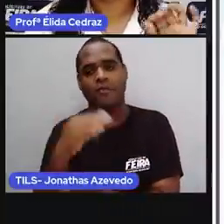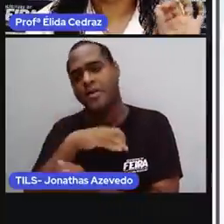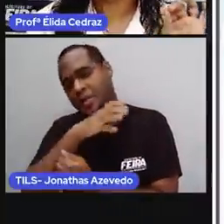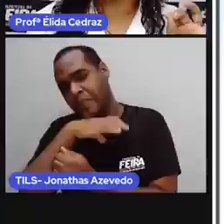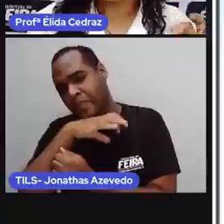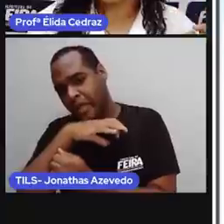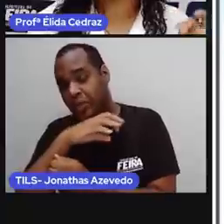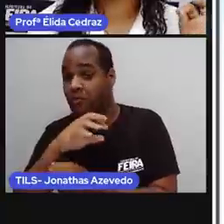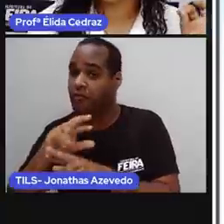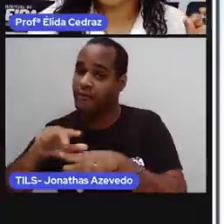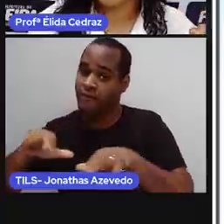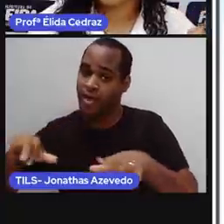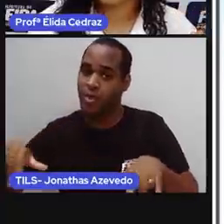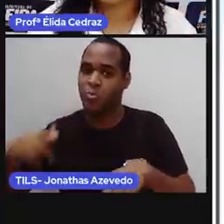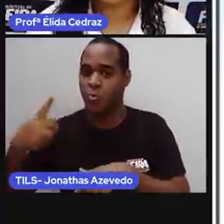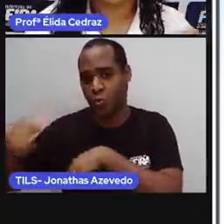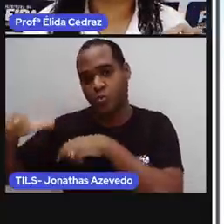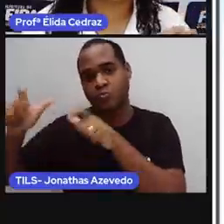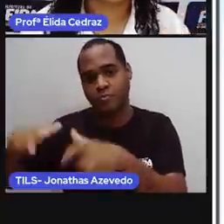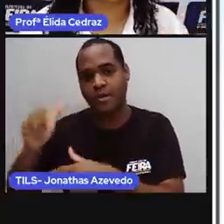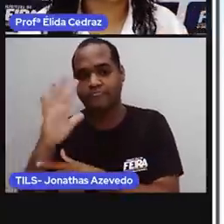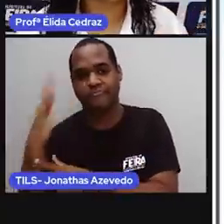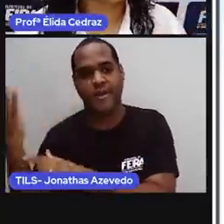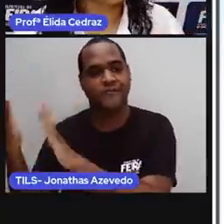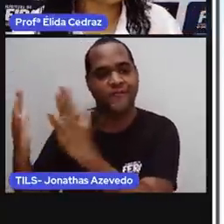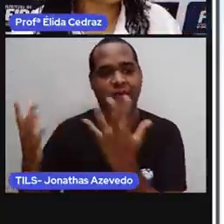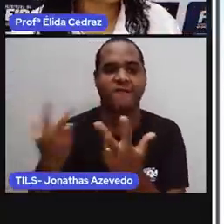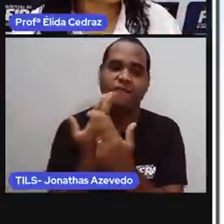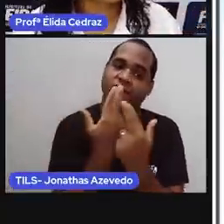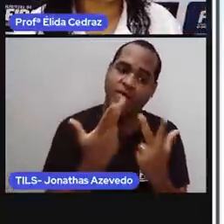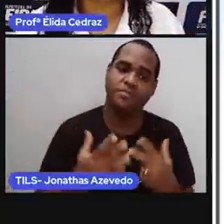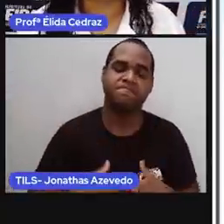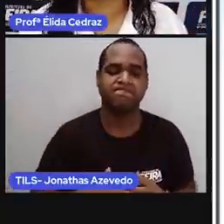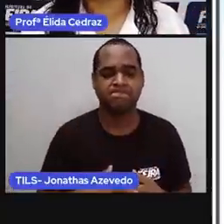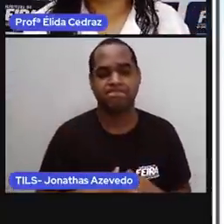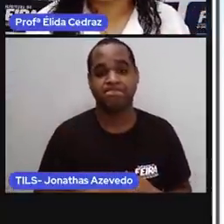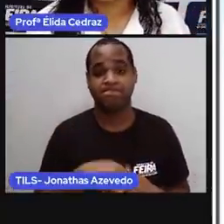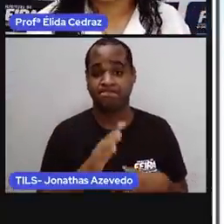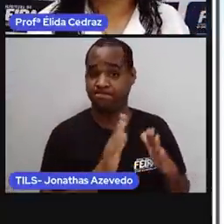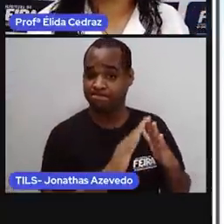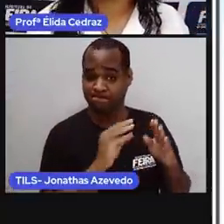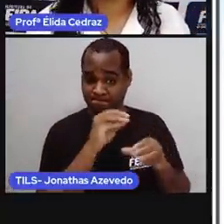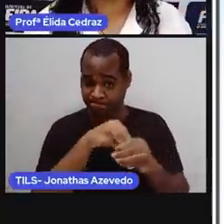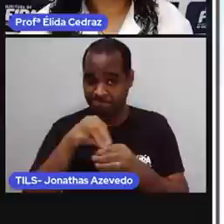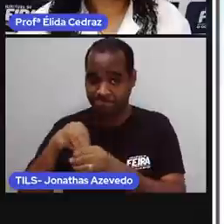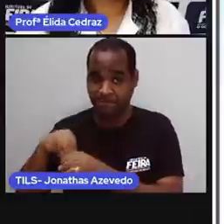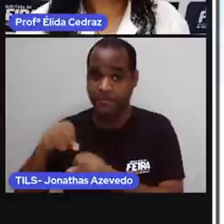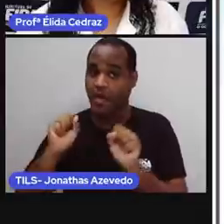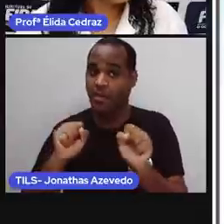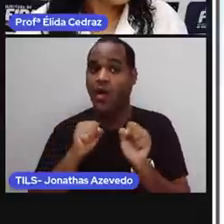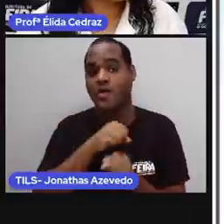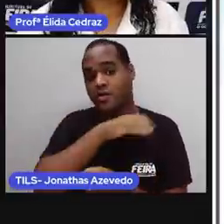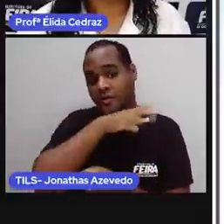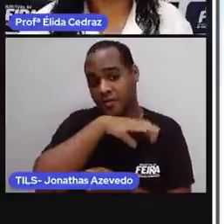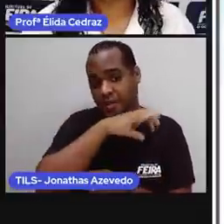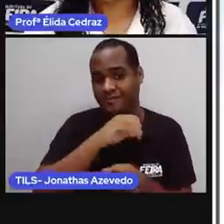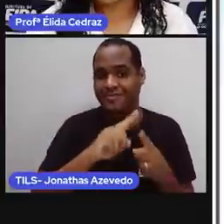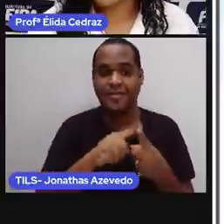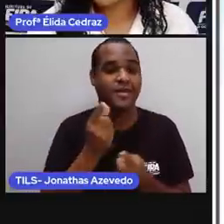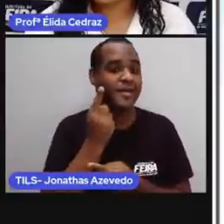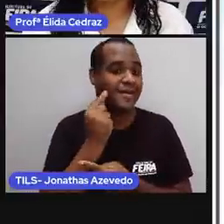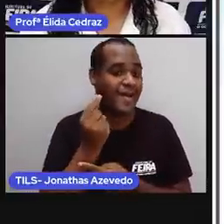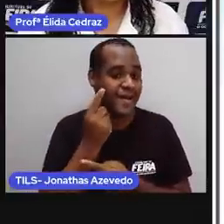Animais domésticos podem conviver com as pessoas. Gato,